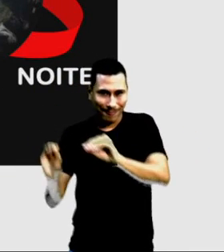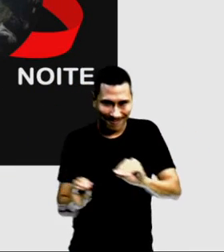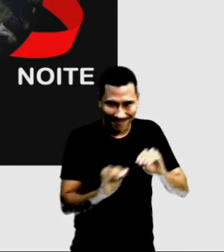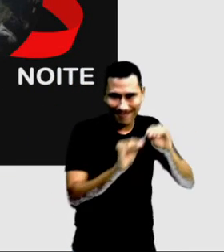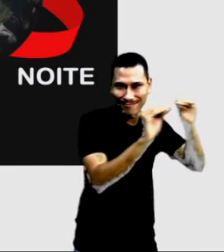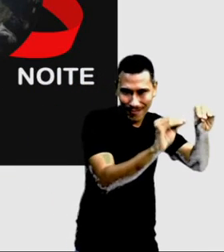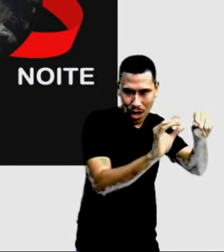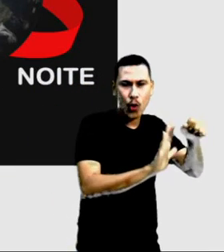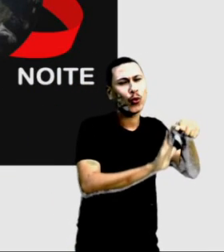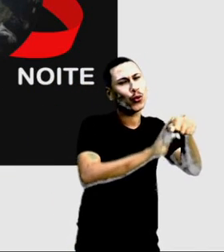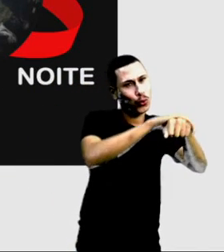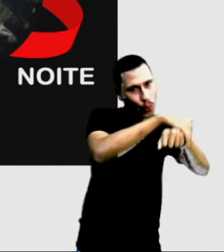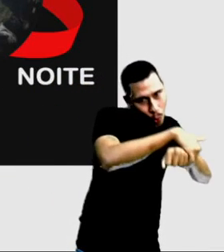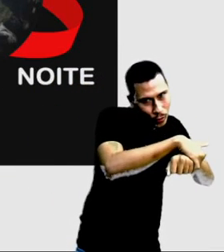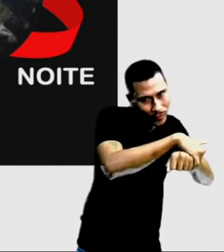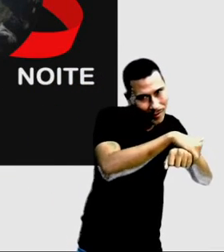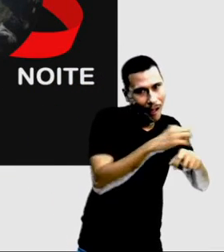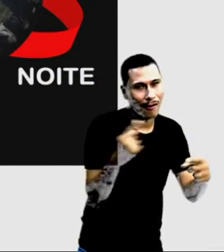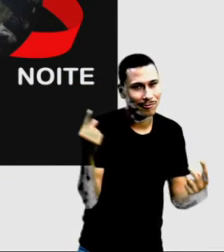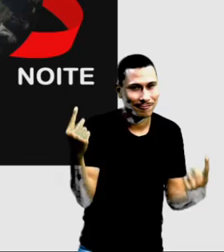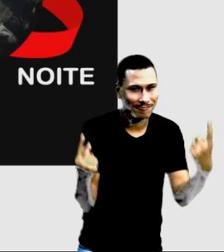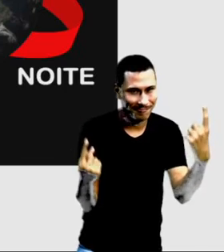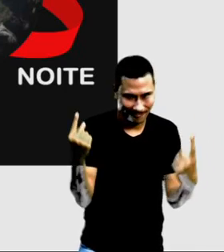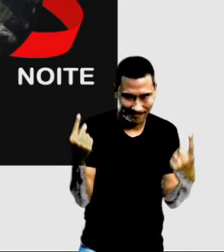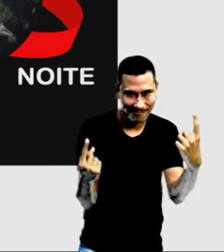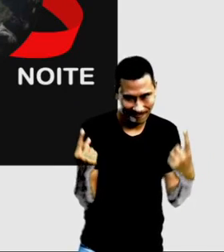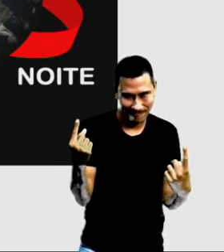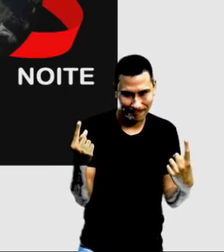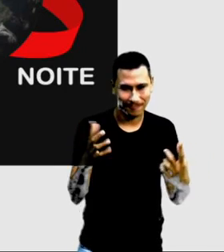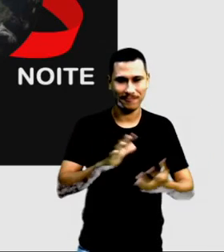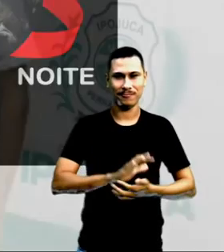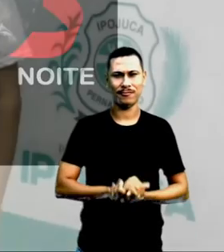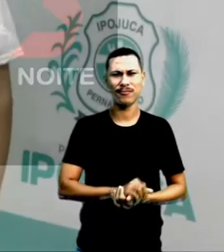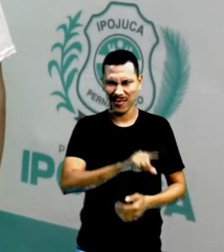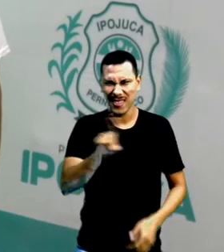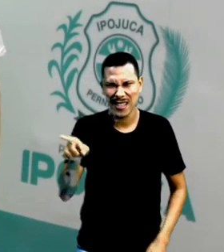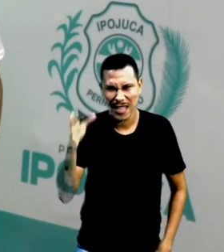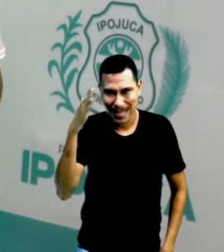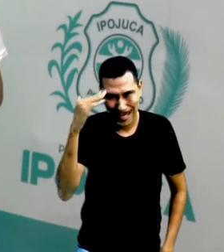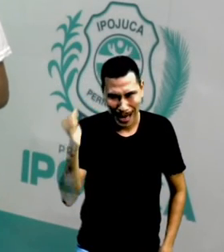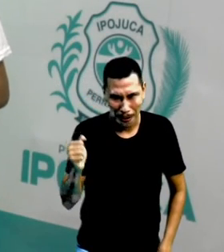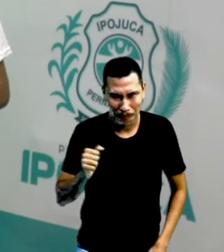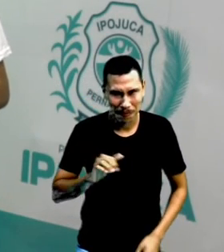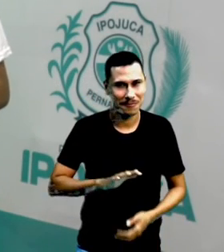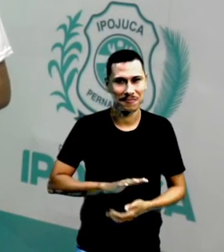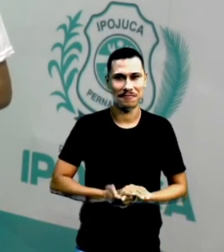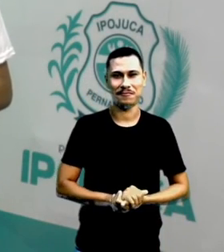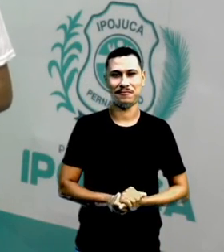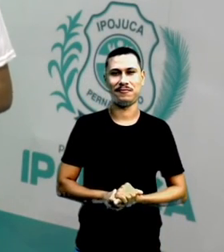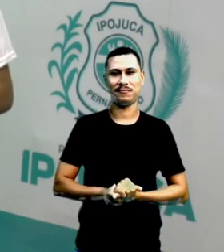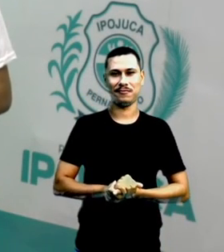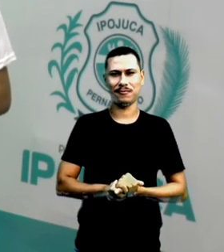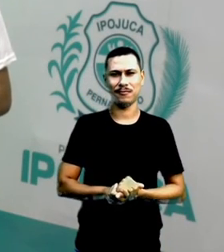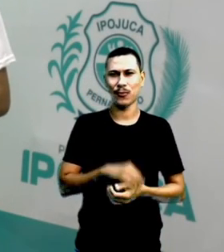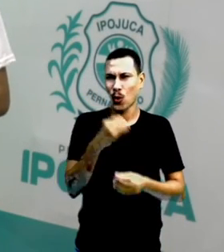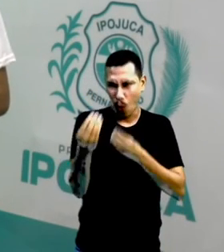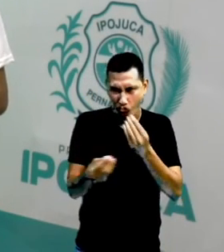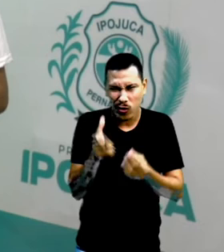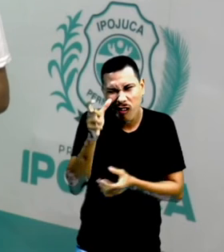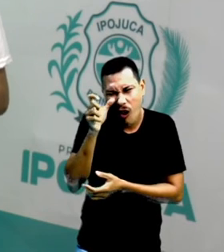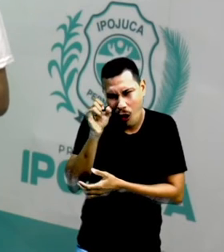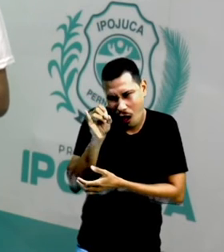outra parte está a noite. Vocês sabiam disso? Como é